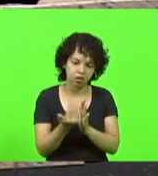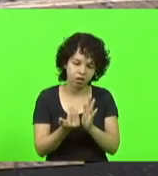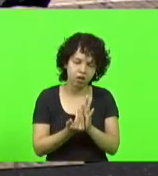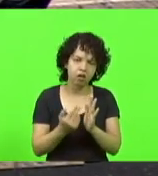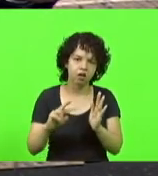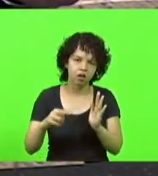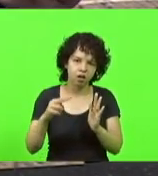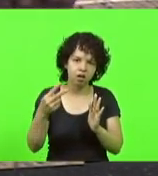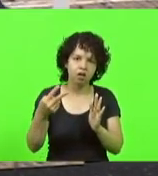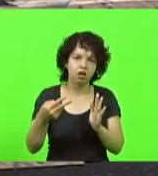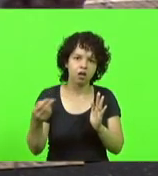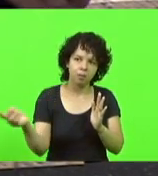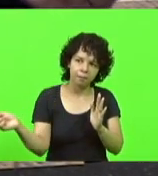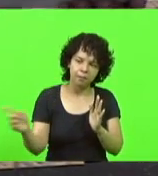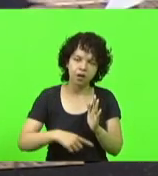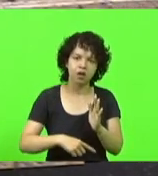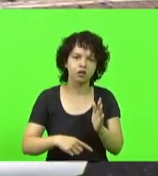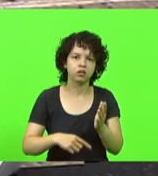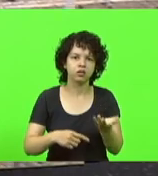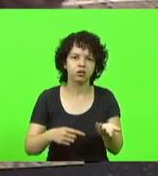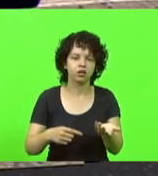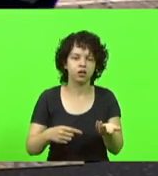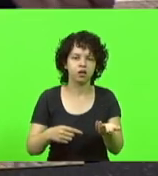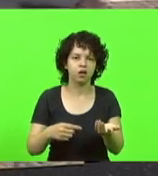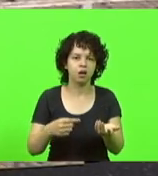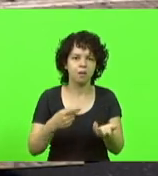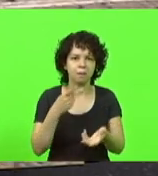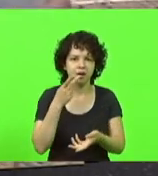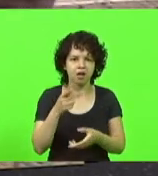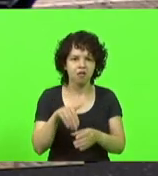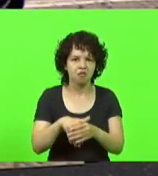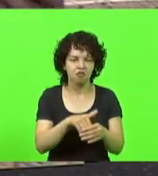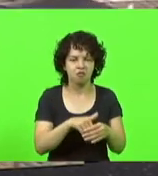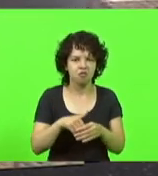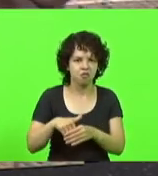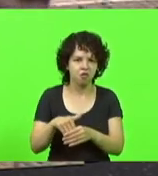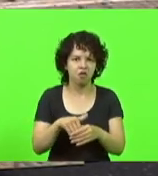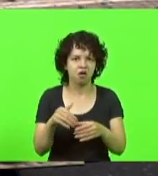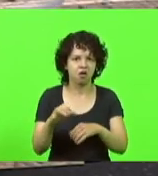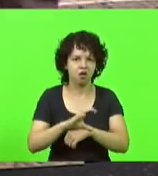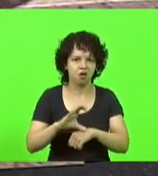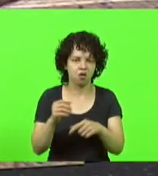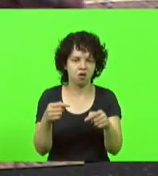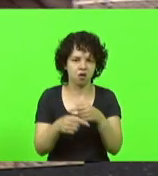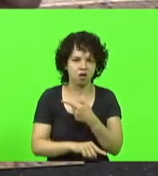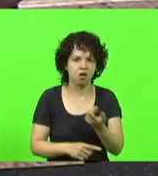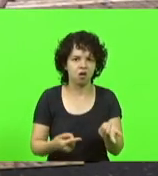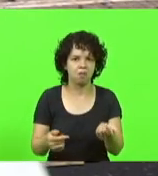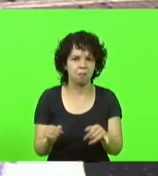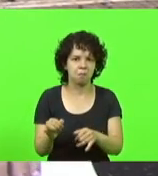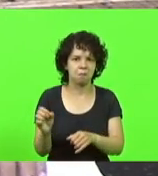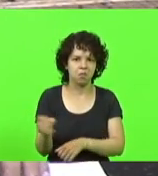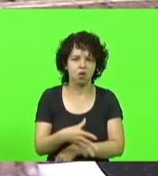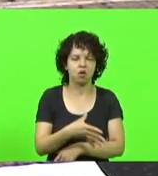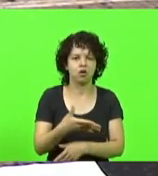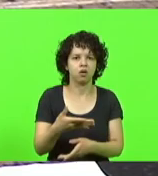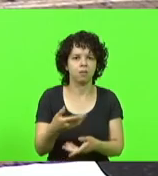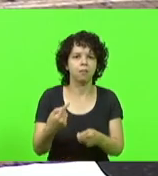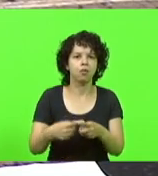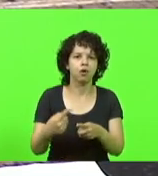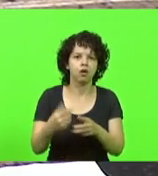votando tanta coisa inconstitucional, cada porcaria aqui triplicando o salário. Putz, Grille, por que não manda o plano de carreira?